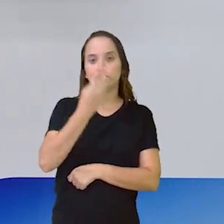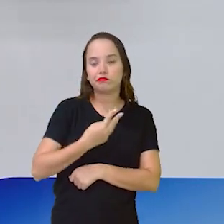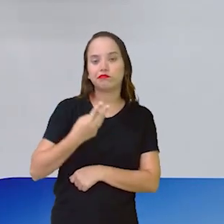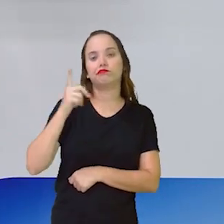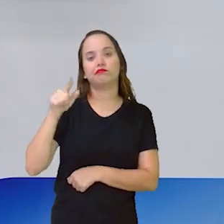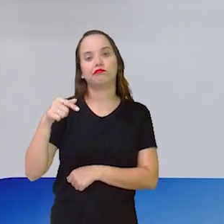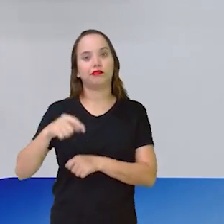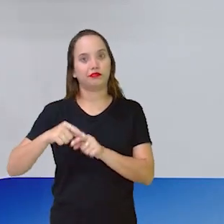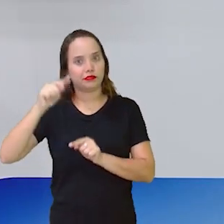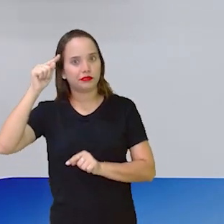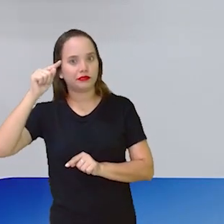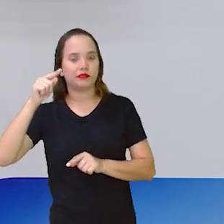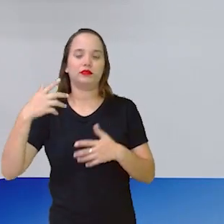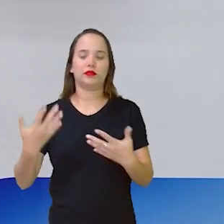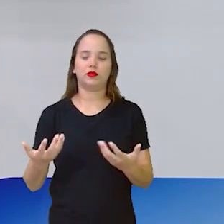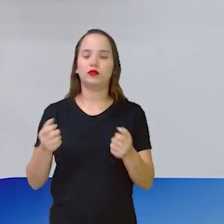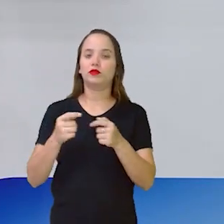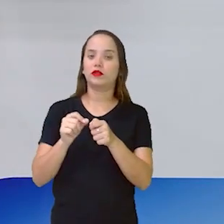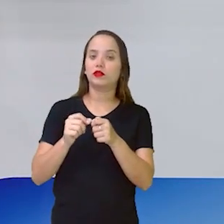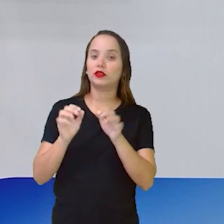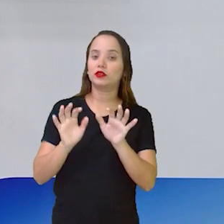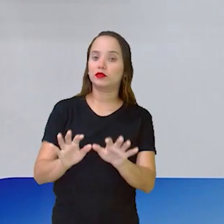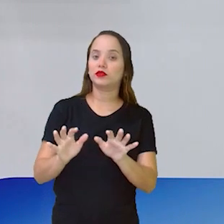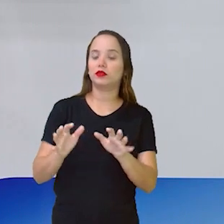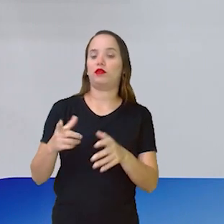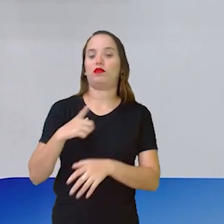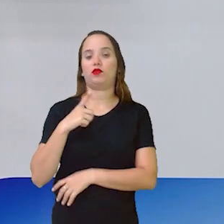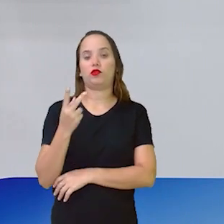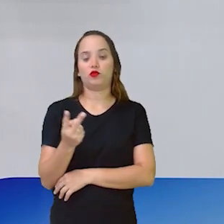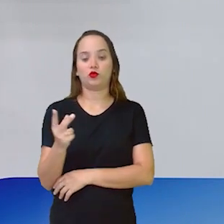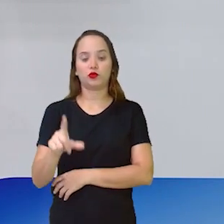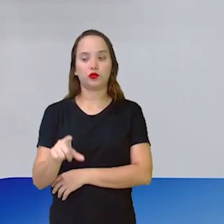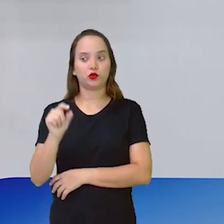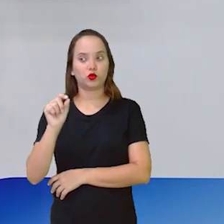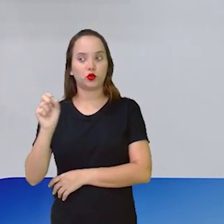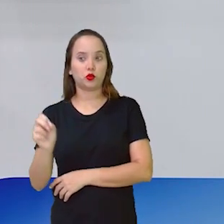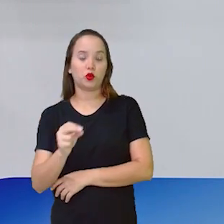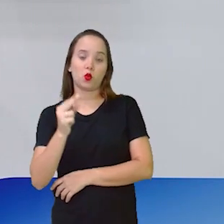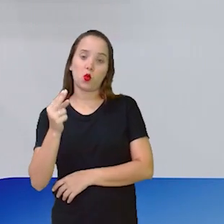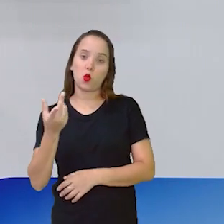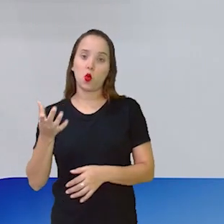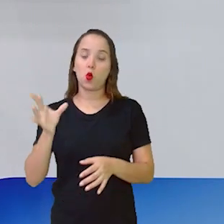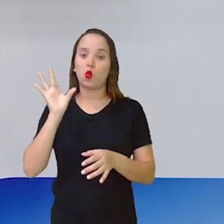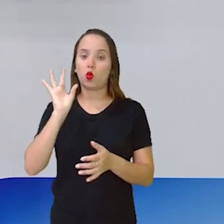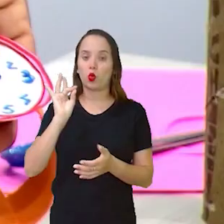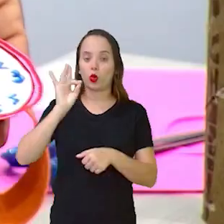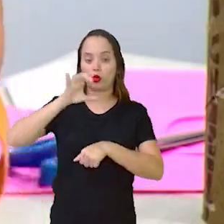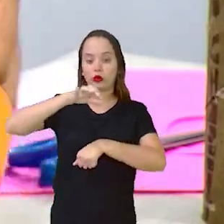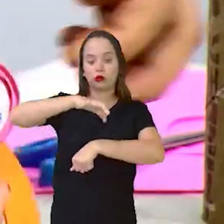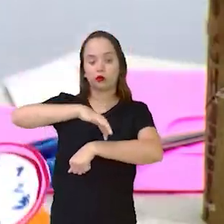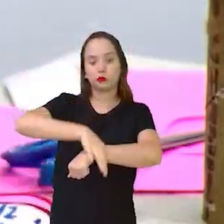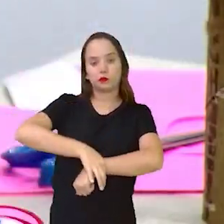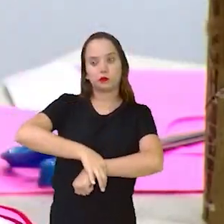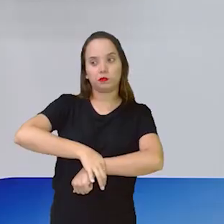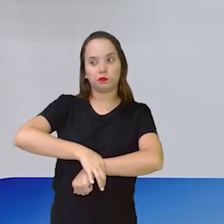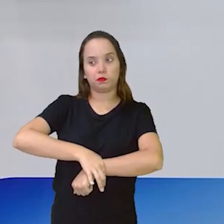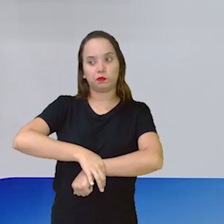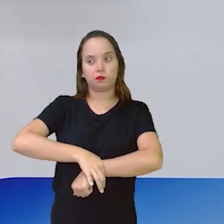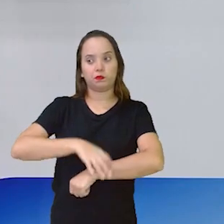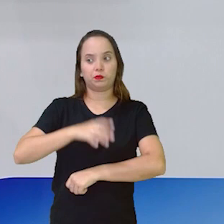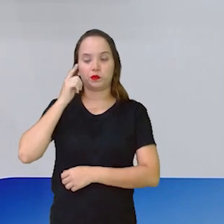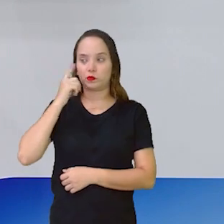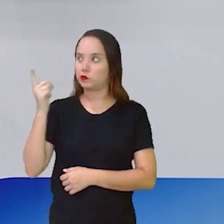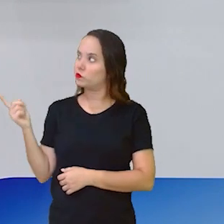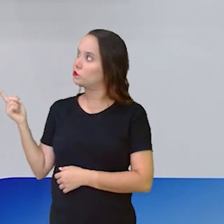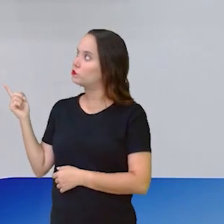Vai ficar assim. E aí, nós temos as duas opções. Ou coloca aqui nessa pulseira com o emborrachadozinho.